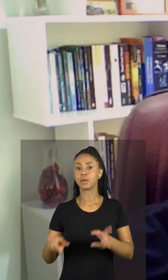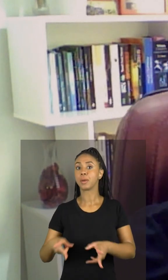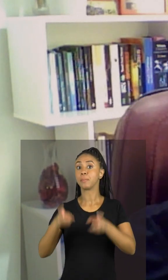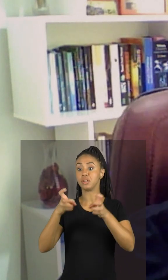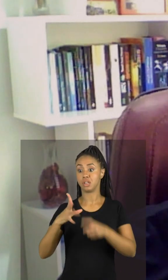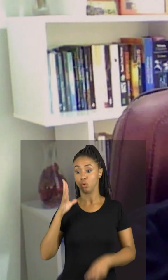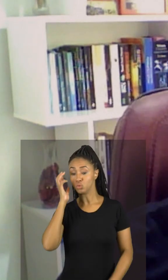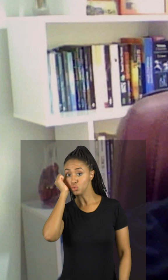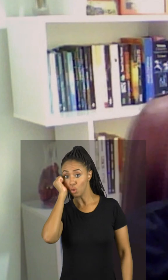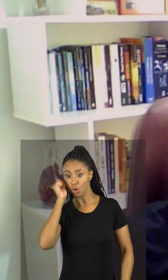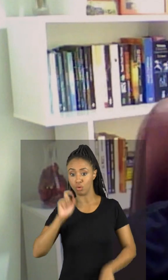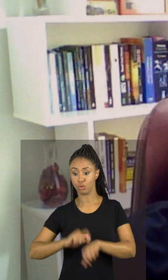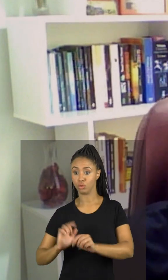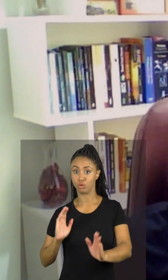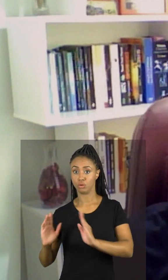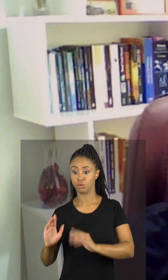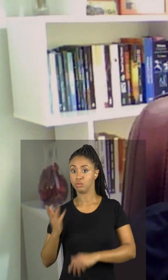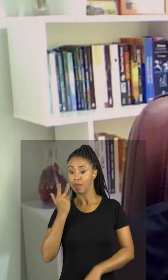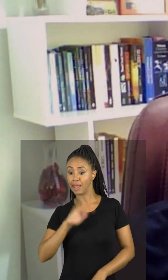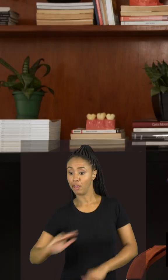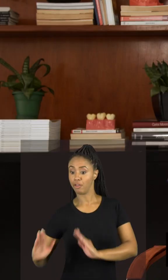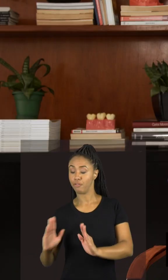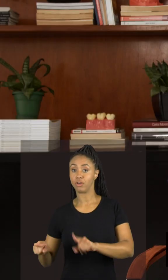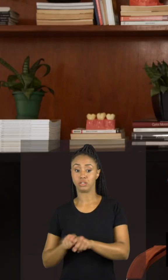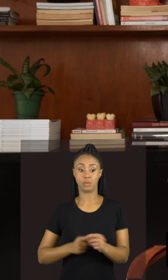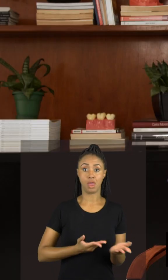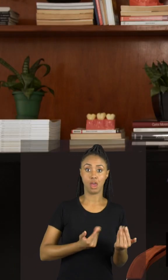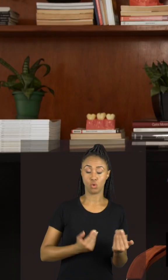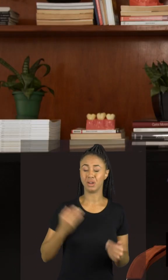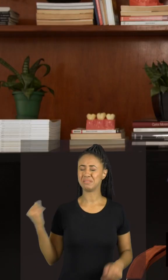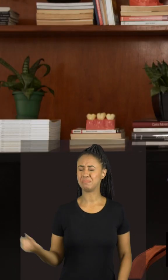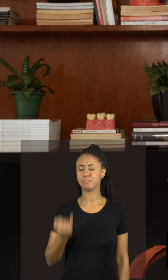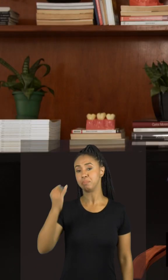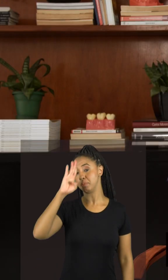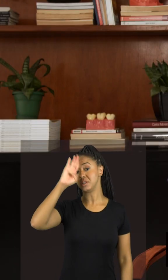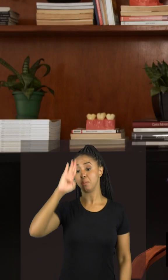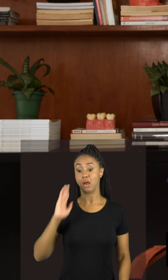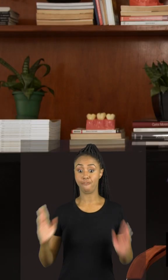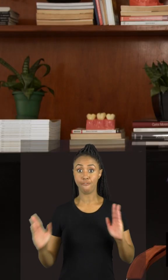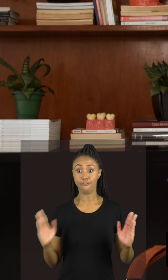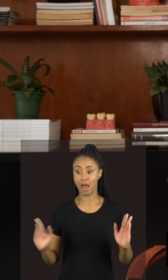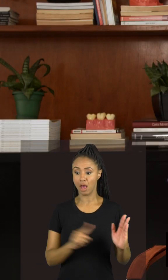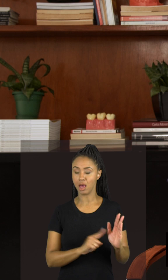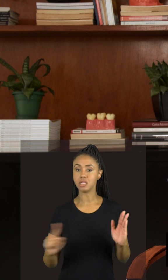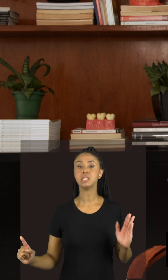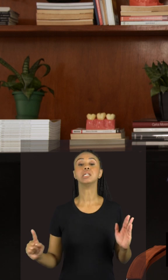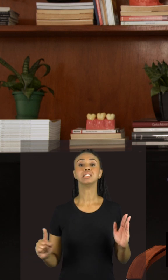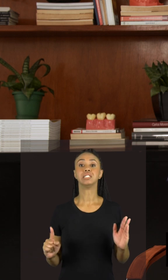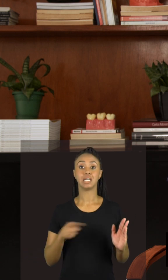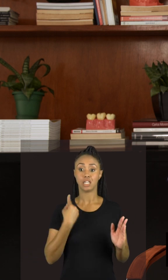indispensável na infância e na adolescência. Pois essas, sim, seriam fases muito